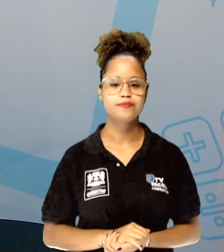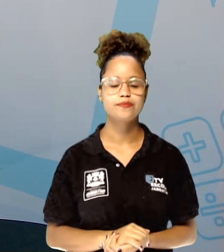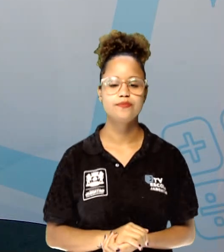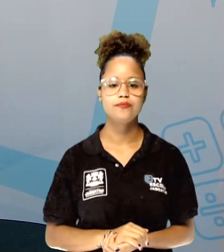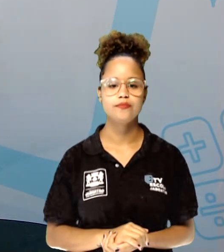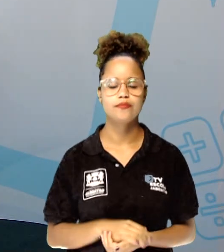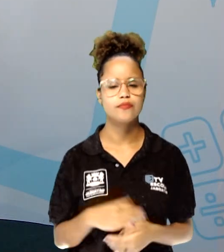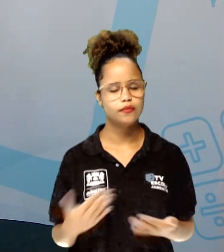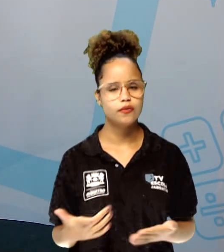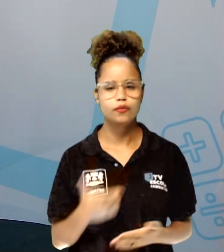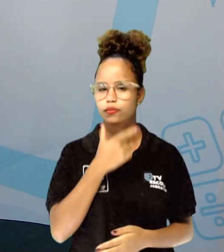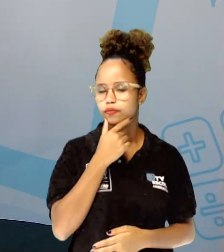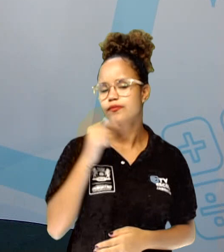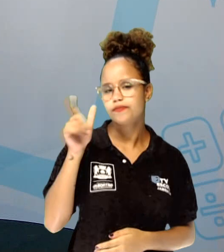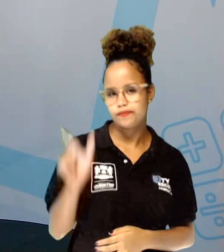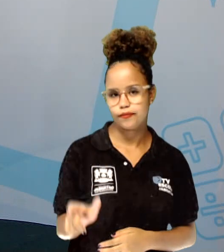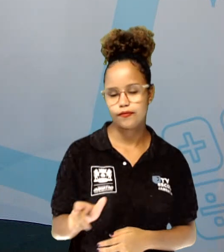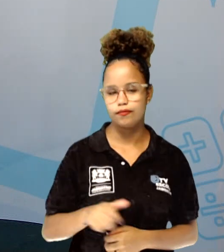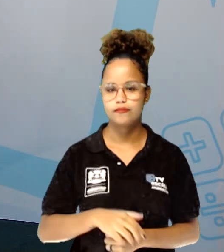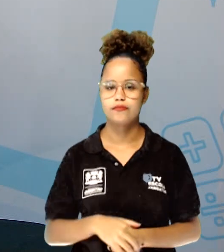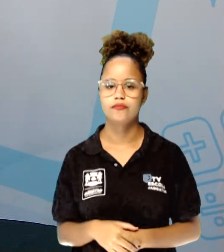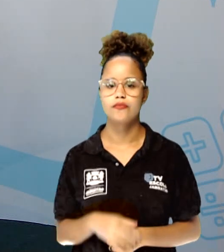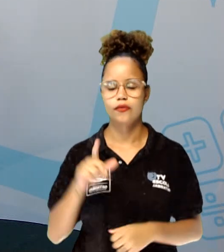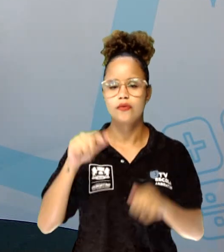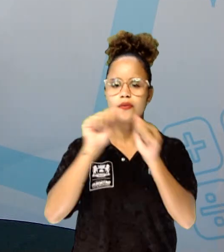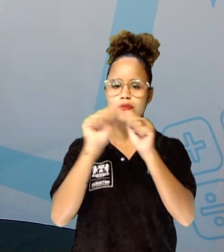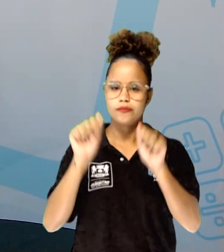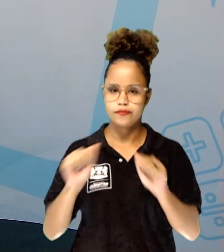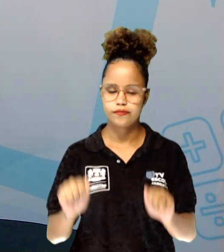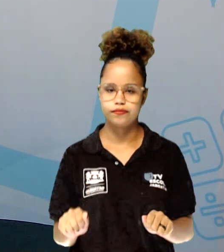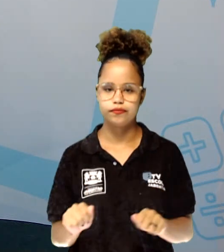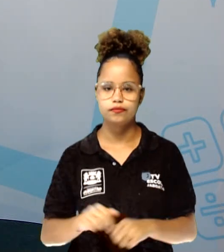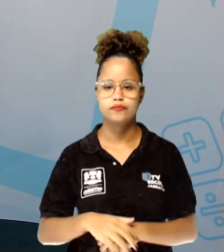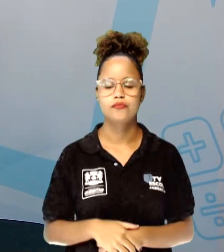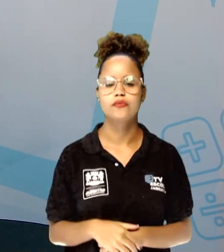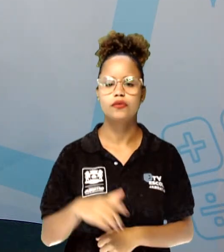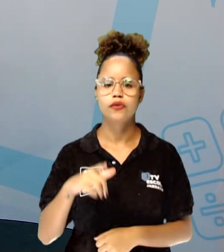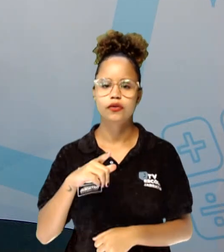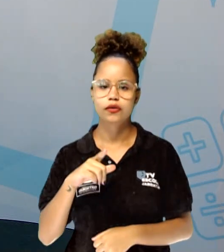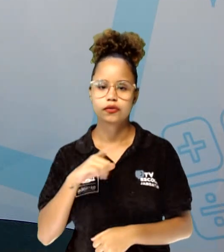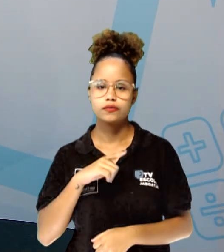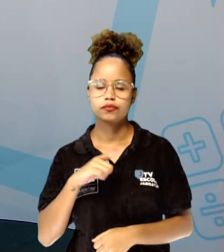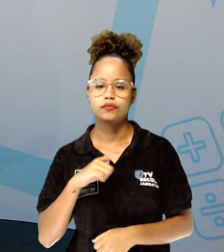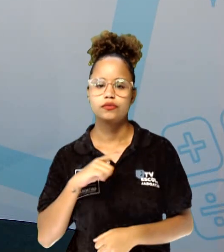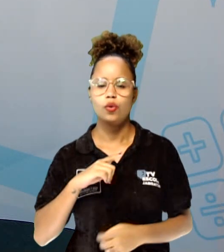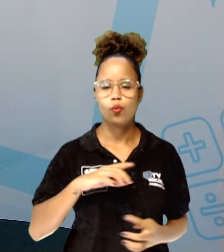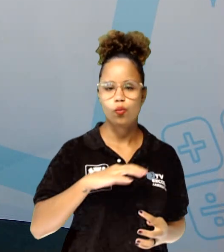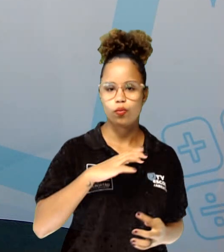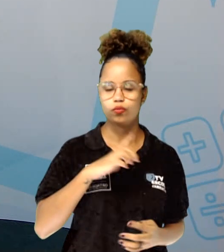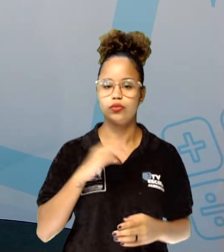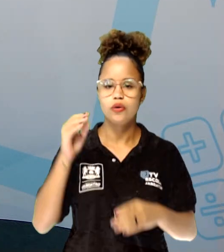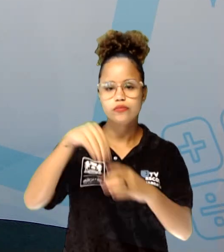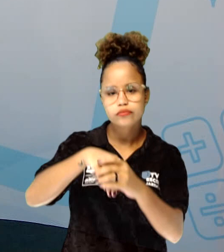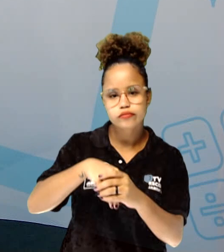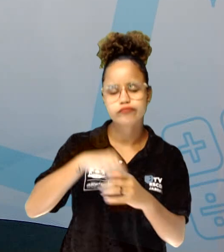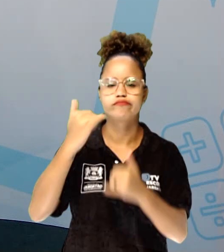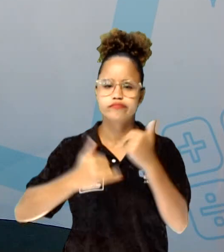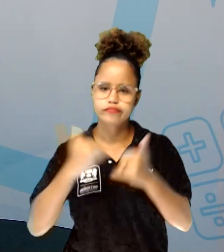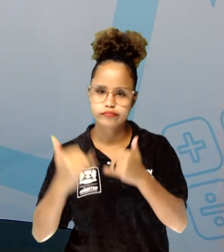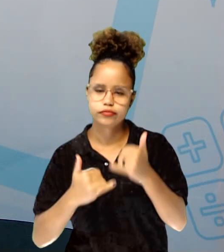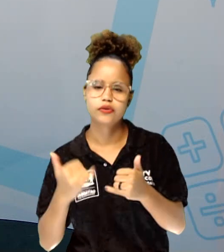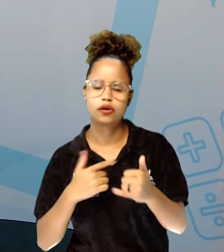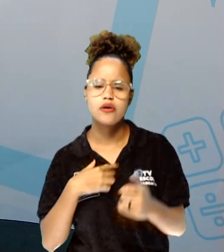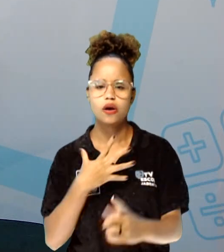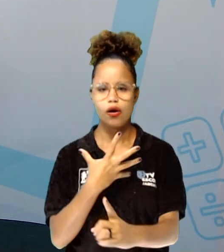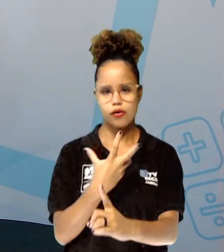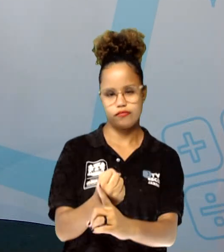Então, o Ricardo Ferrari é um artista plástico que tem o universo do brincar como fonte de inspiração das suas obras. E a gente vai